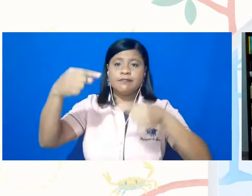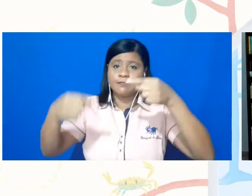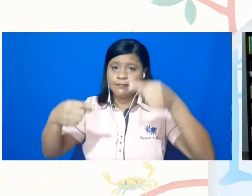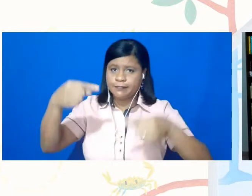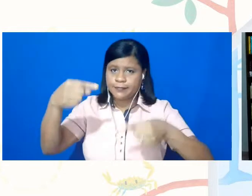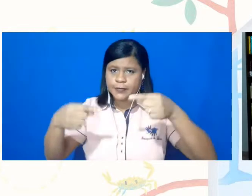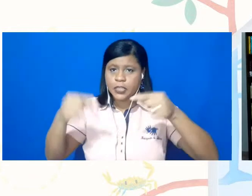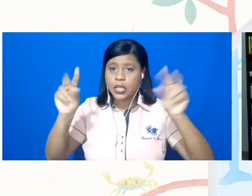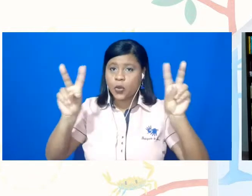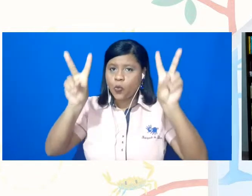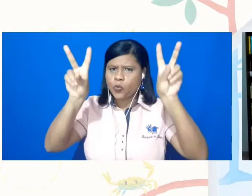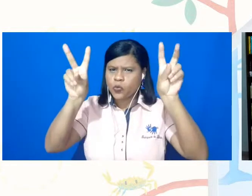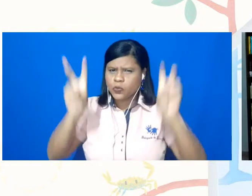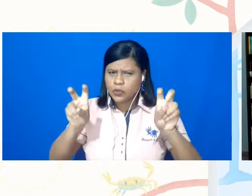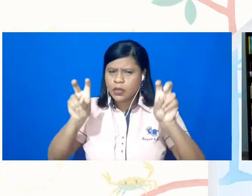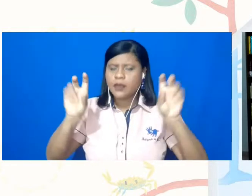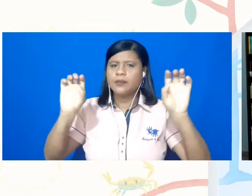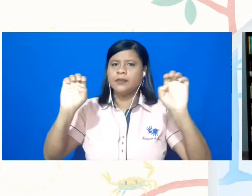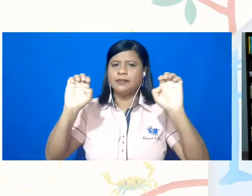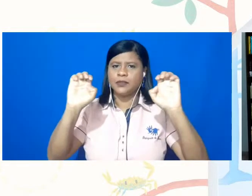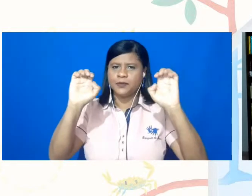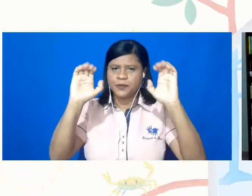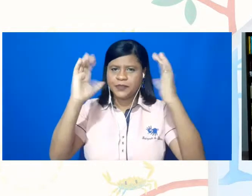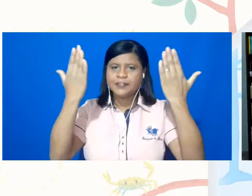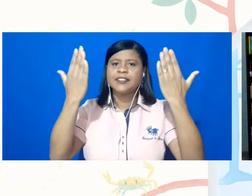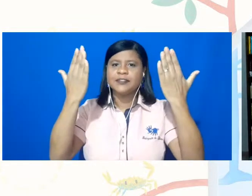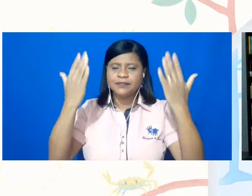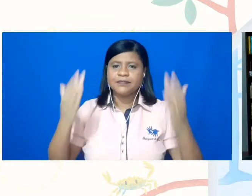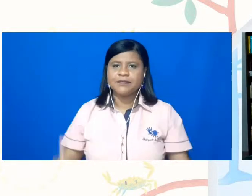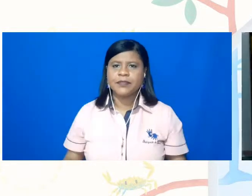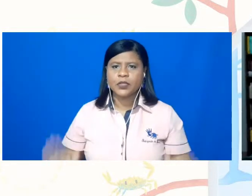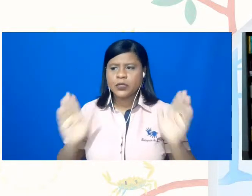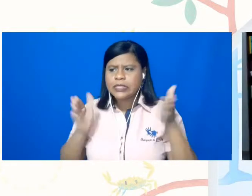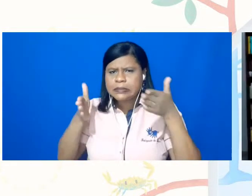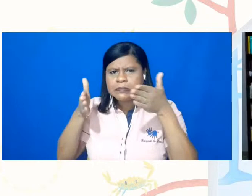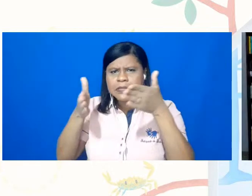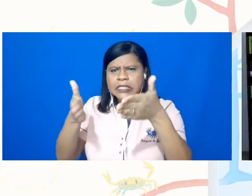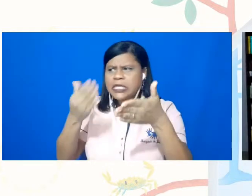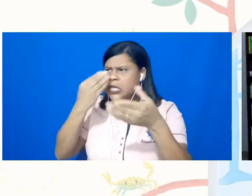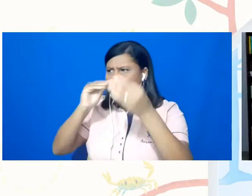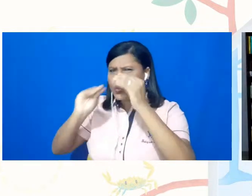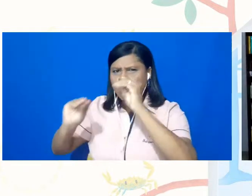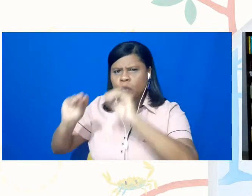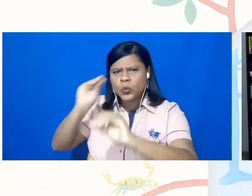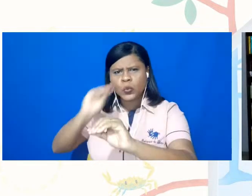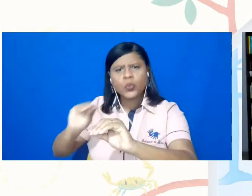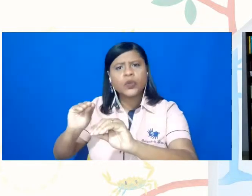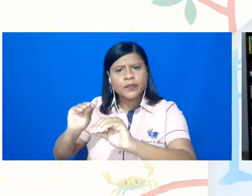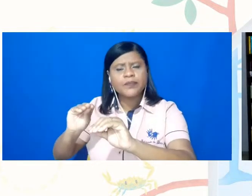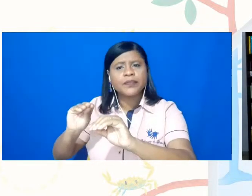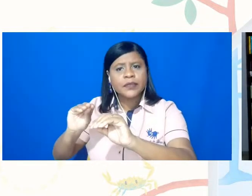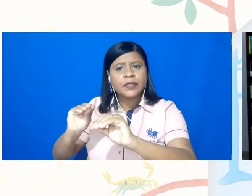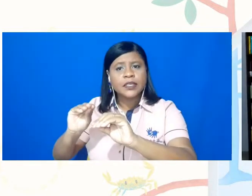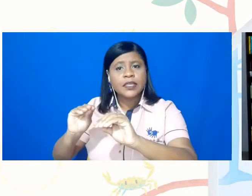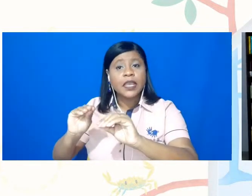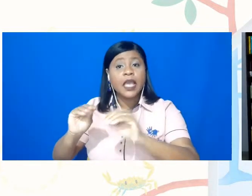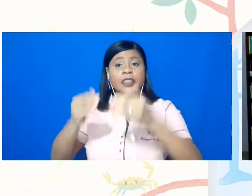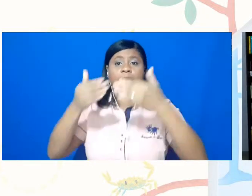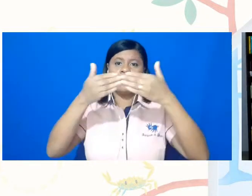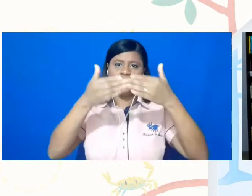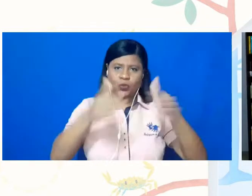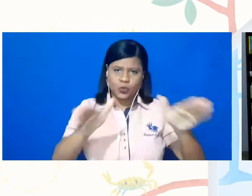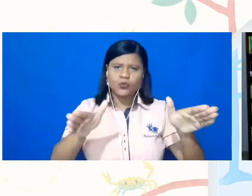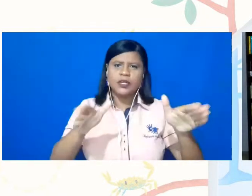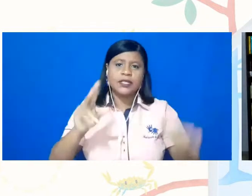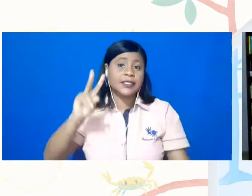tema do evento, né, então, essa questão específica do negacionismo em uma conferência de abertura, tá, na segunda